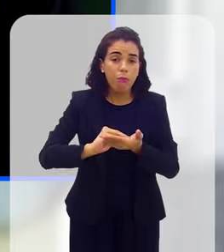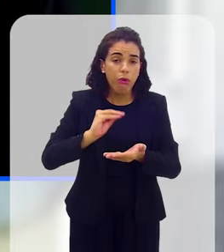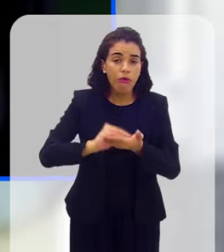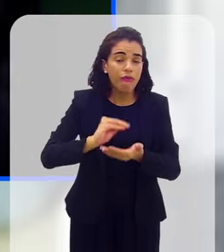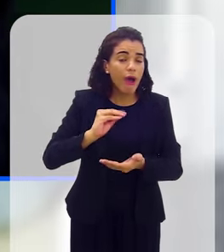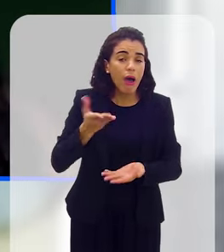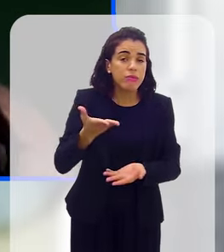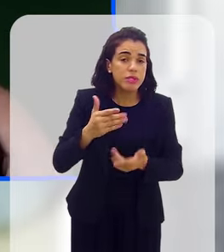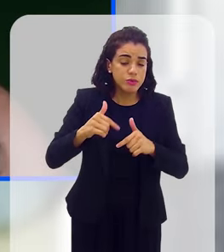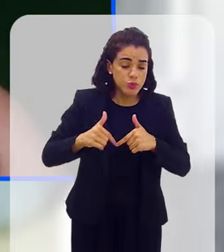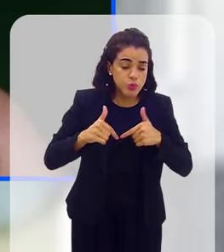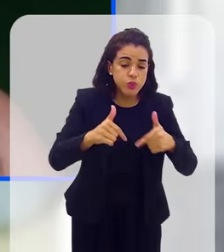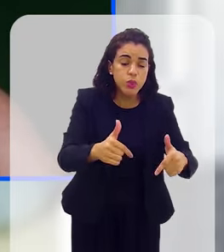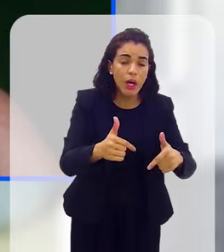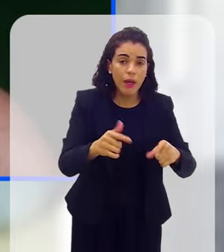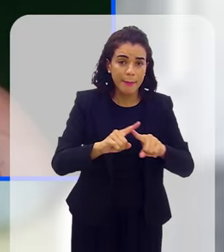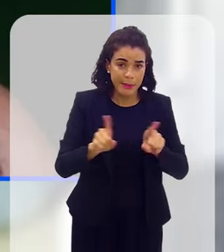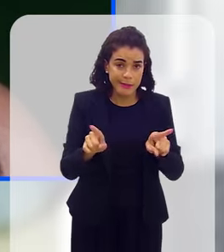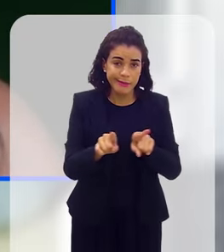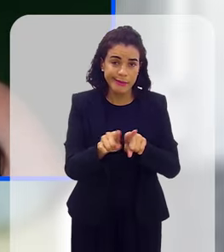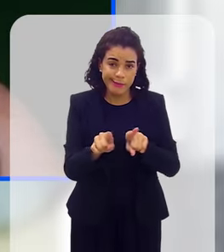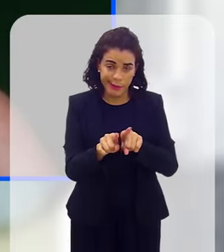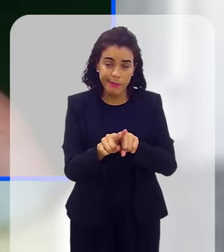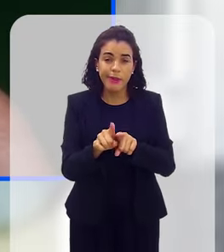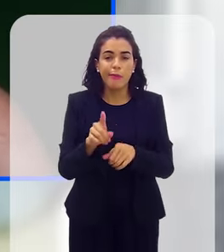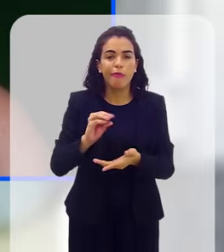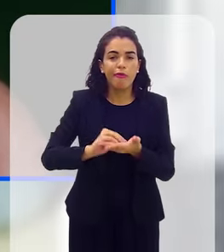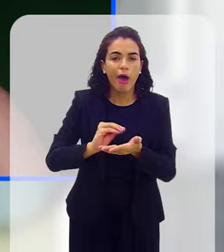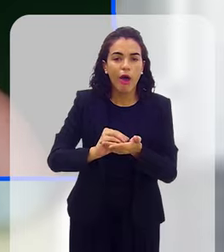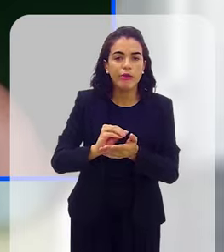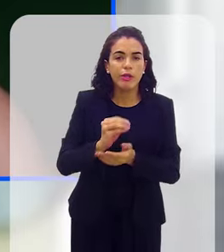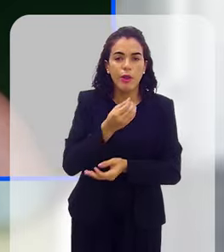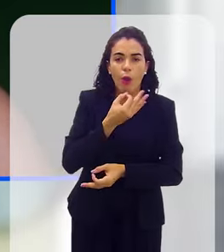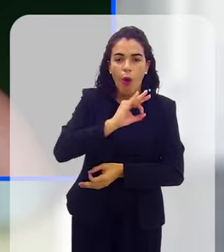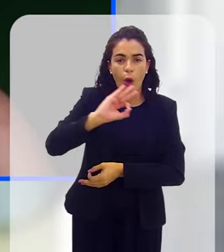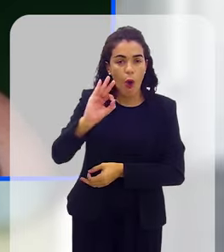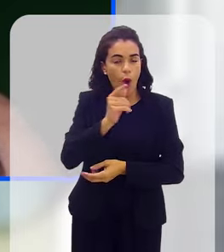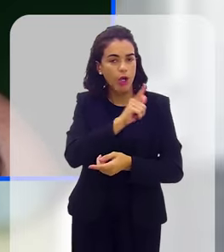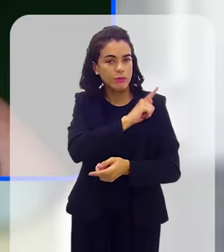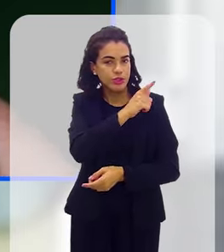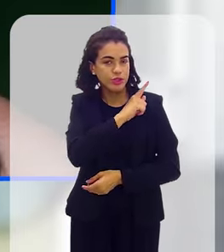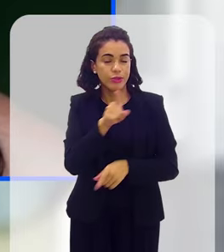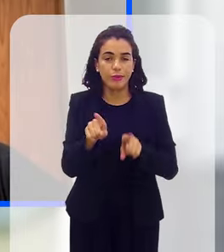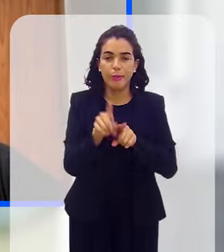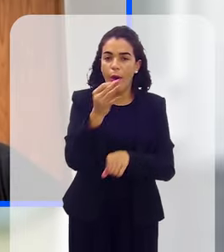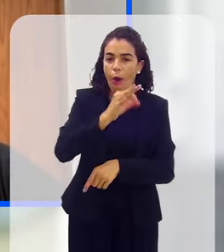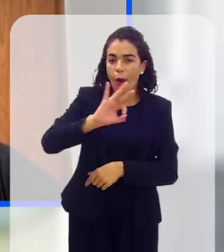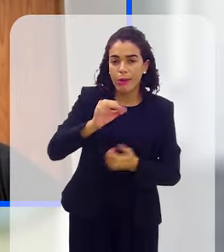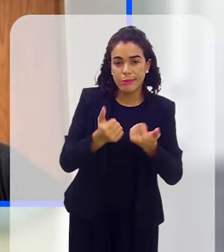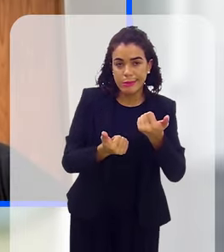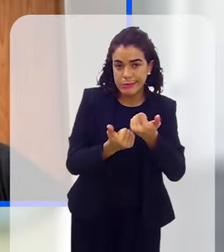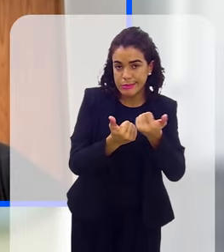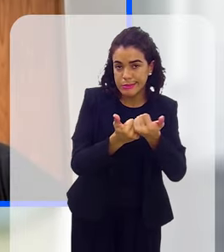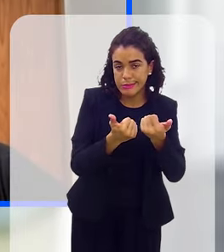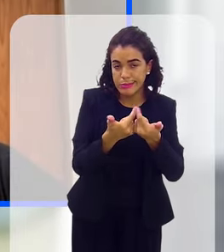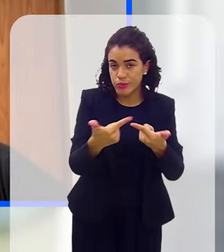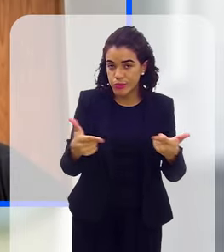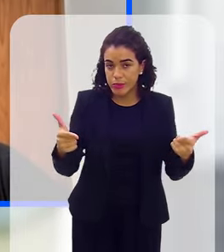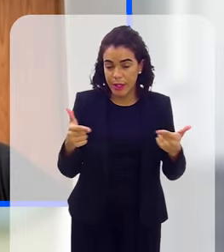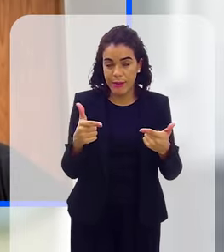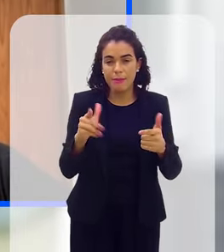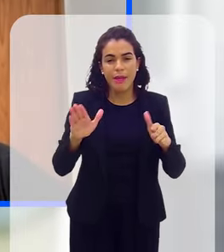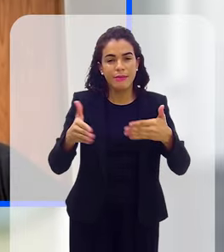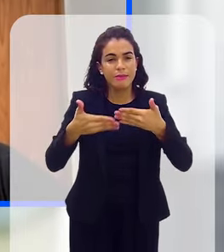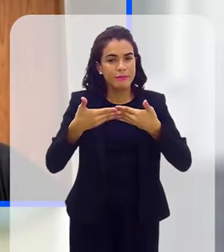por dolo sim, mas também acontece por falta de conhecimento, por falta de gestão e por falta de uma boa assessoria. Para a gente encerrar